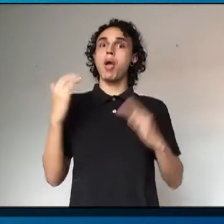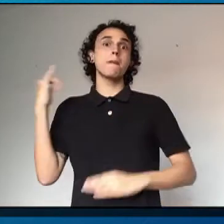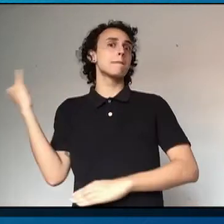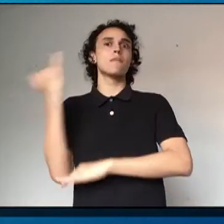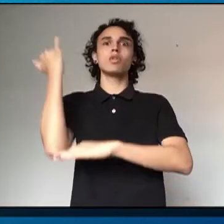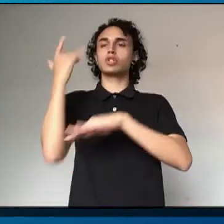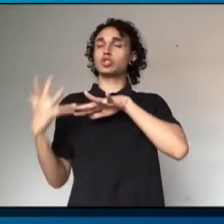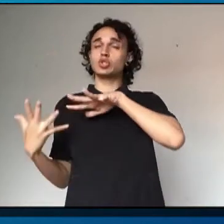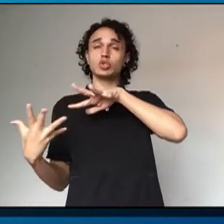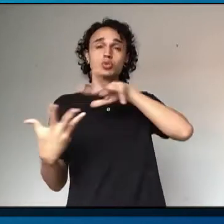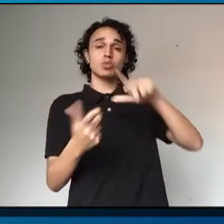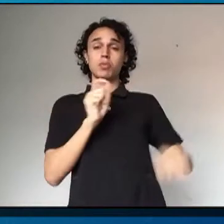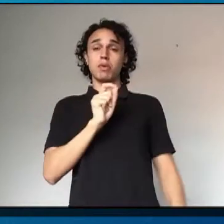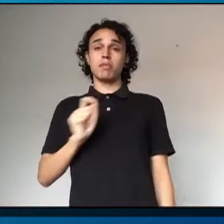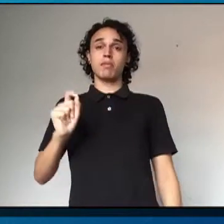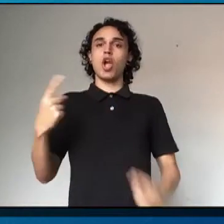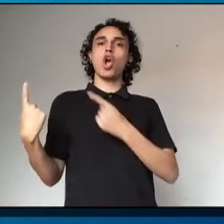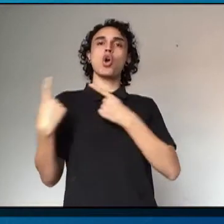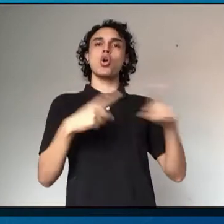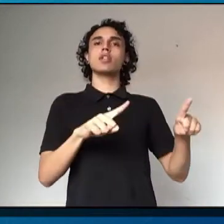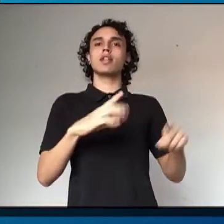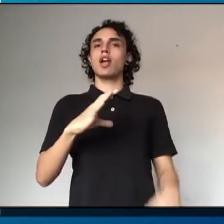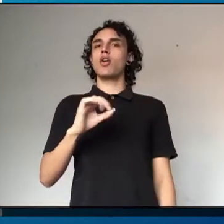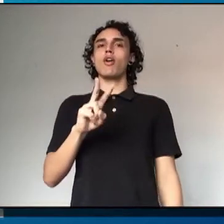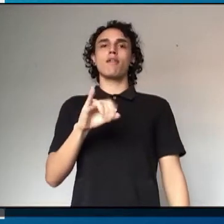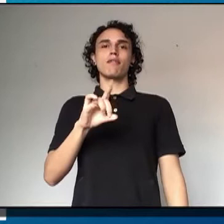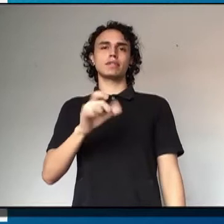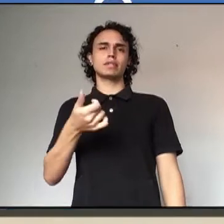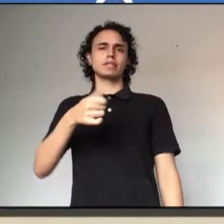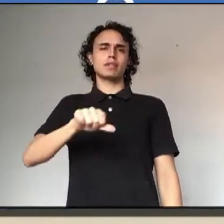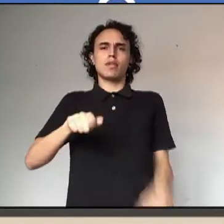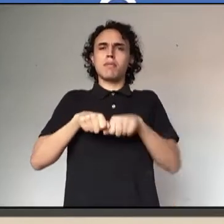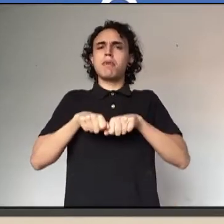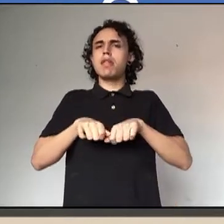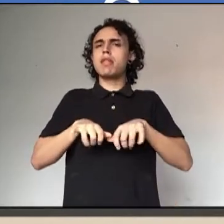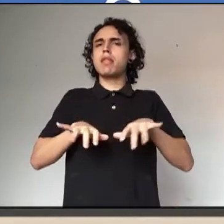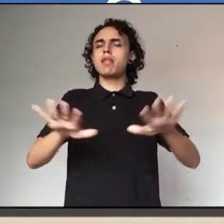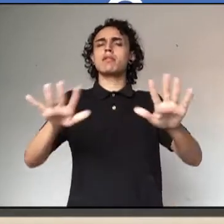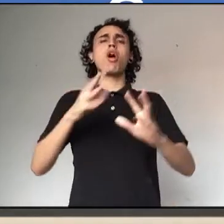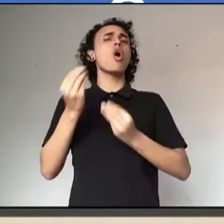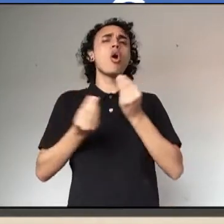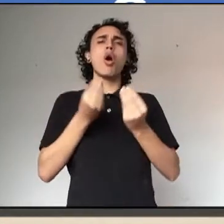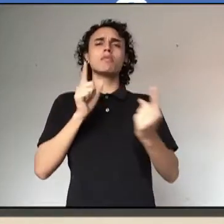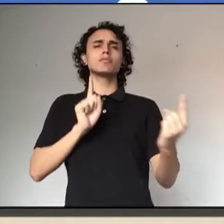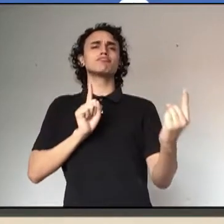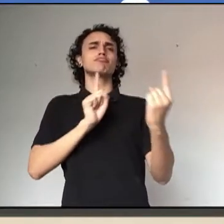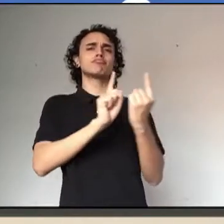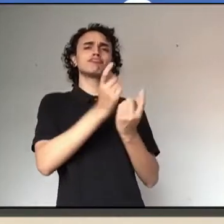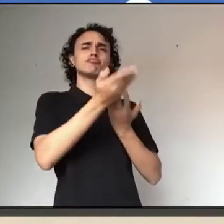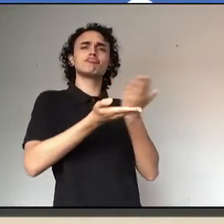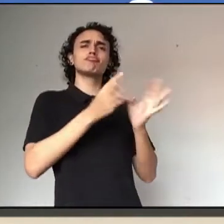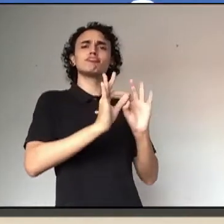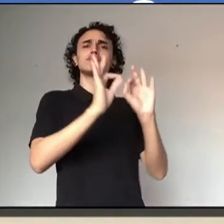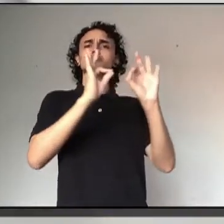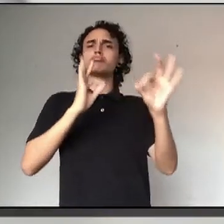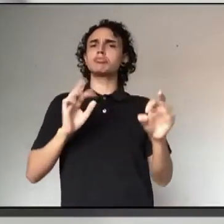saúde em todo o mundo no combate à pandemia de covid-19. Como são realizados os atendimentos médicos à